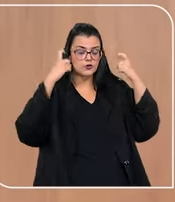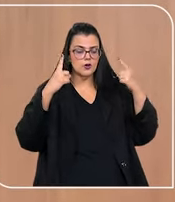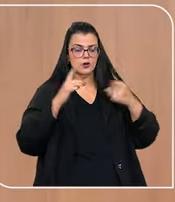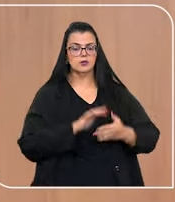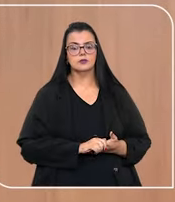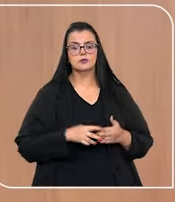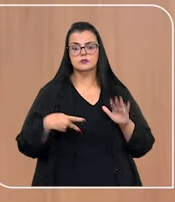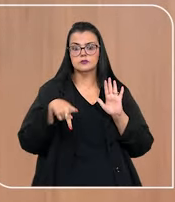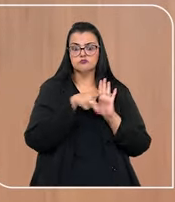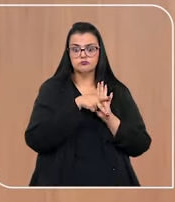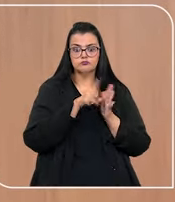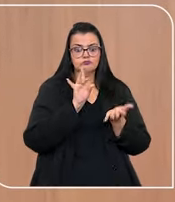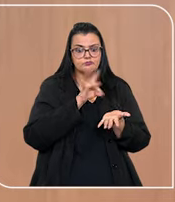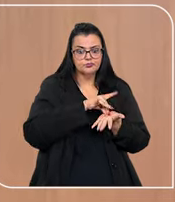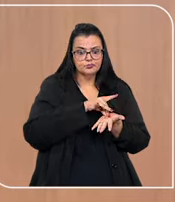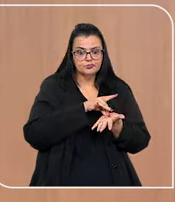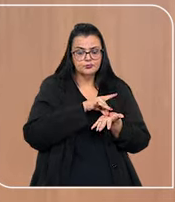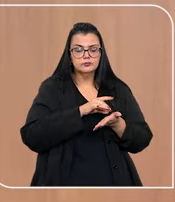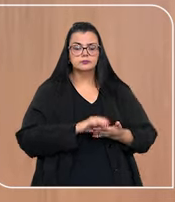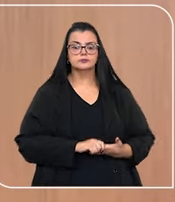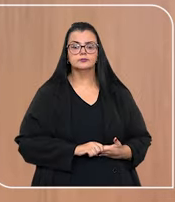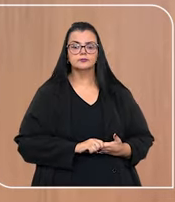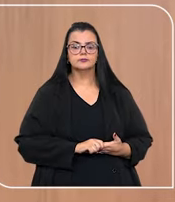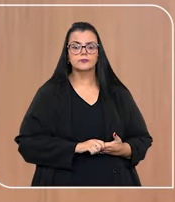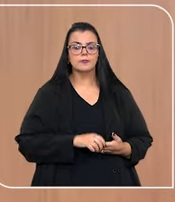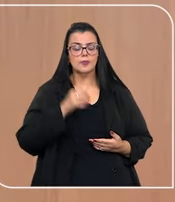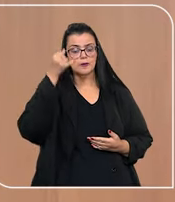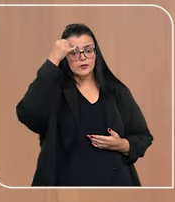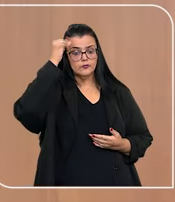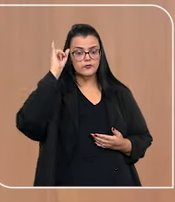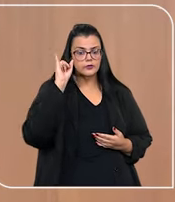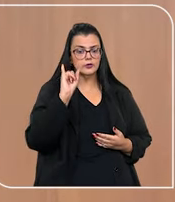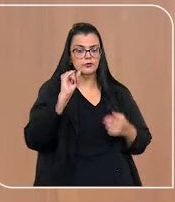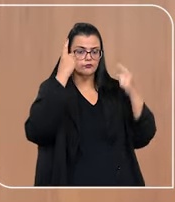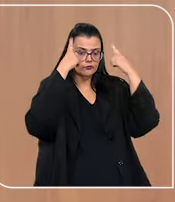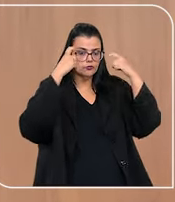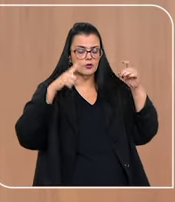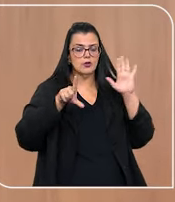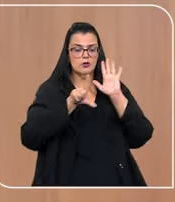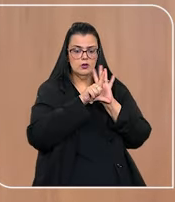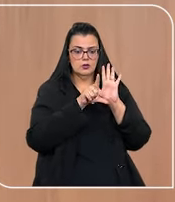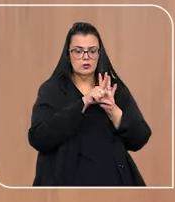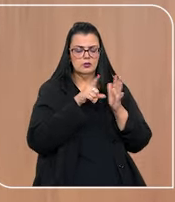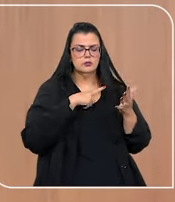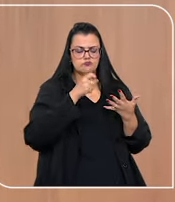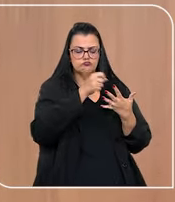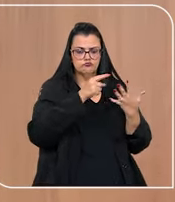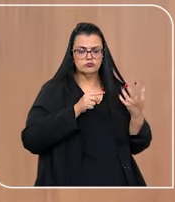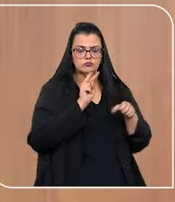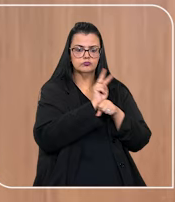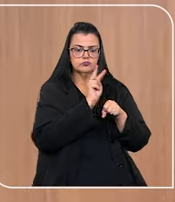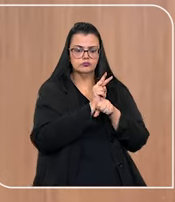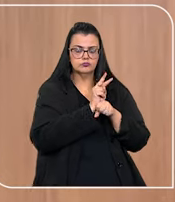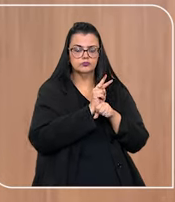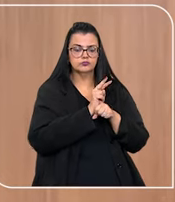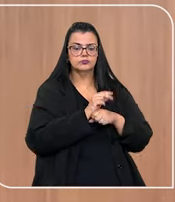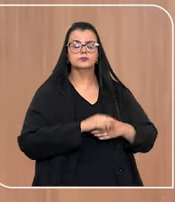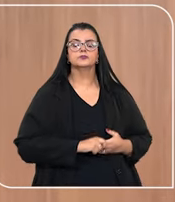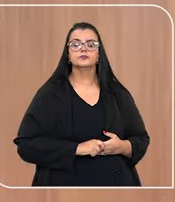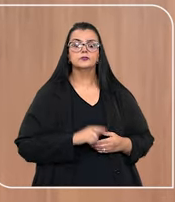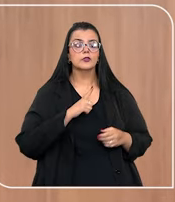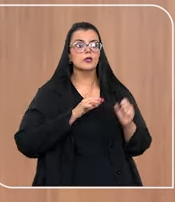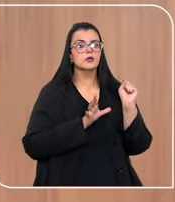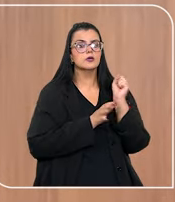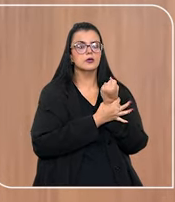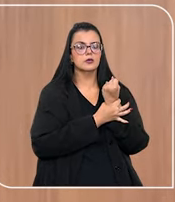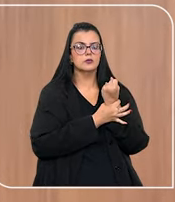violência propriamente dita. E para repelir essas violências, a lei traz uma diversidade de medidas protetivas que